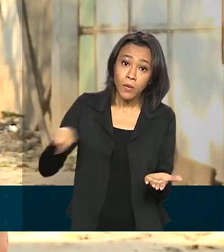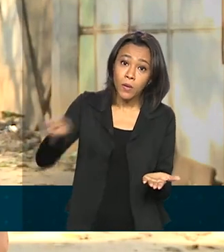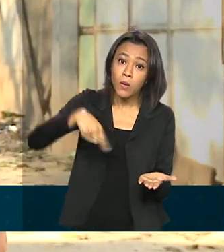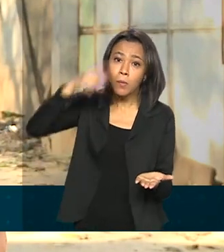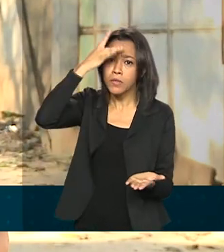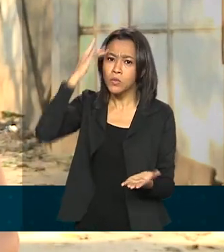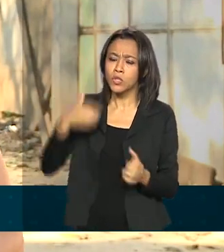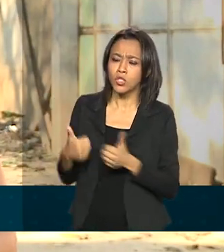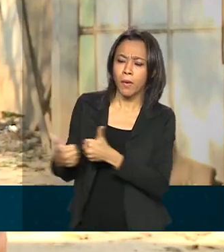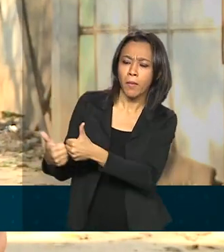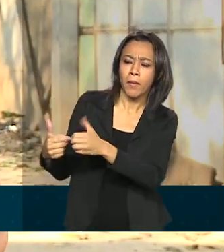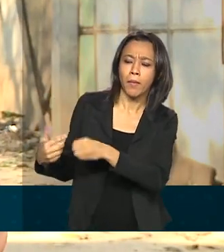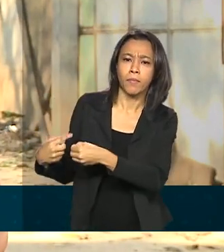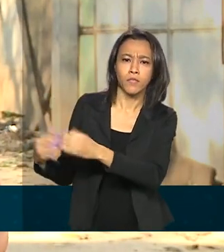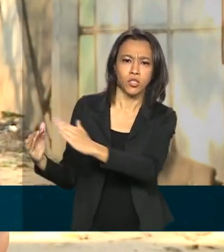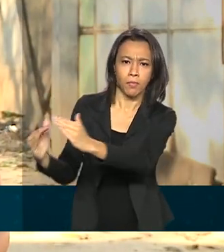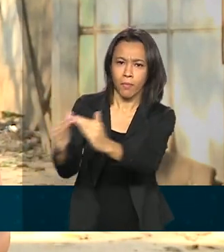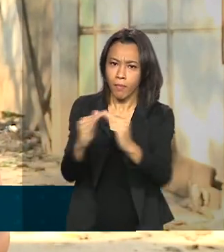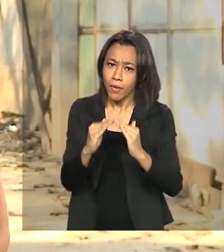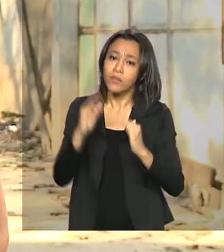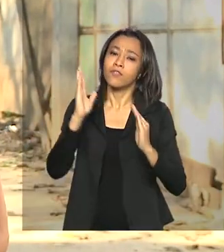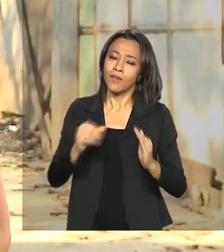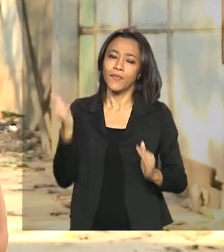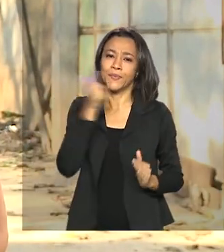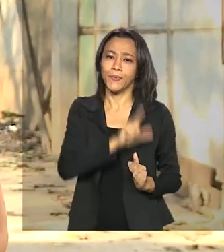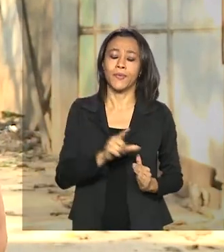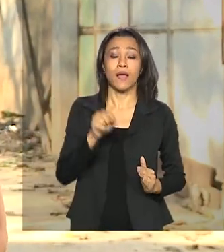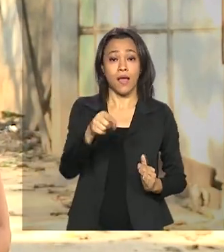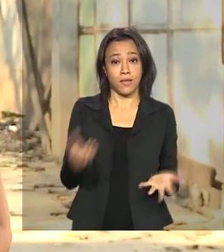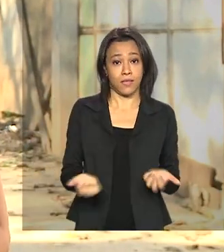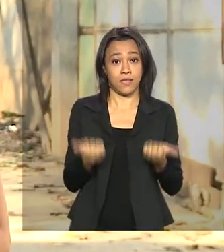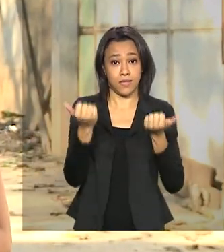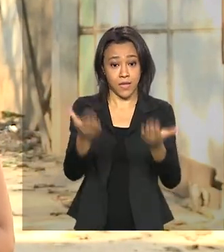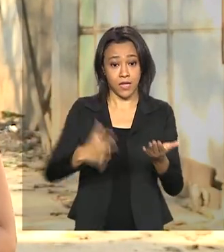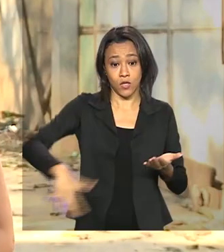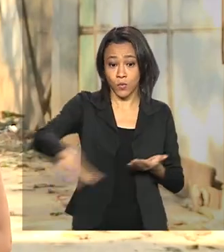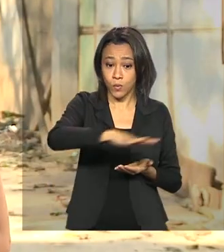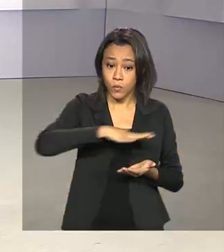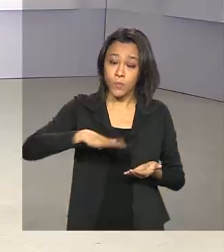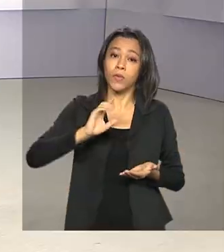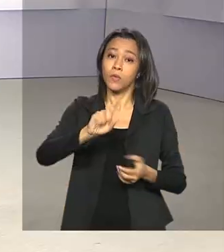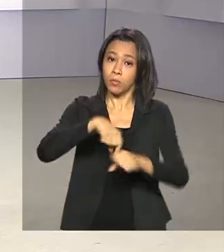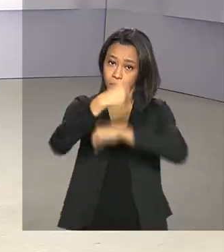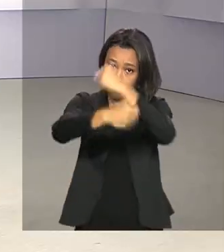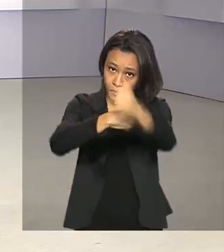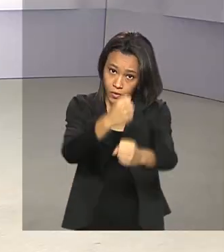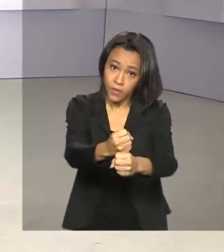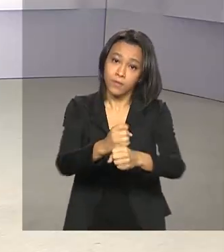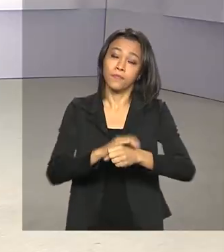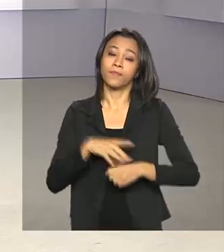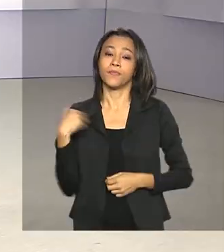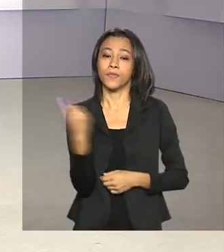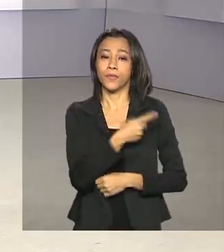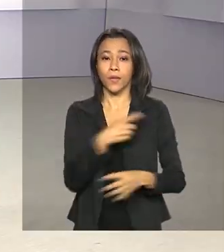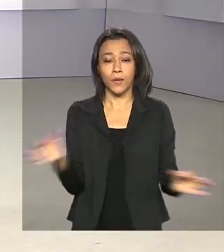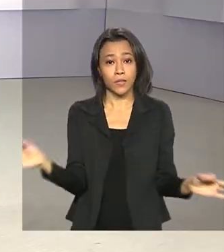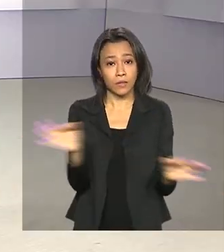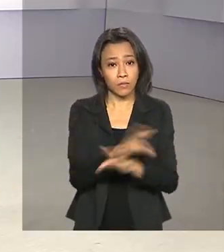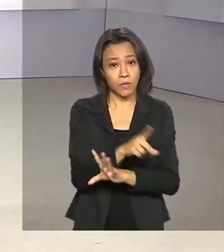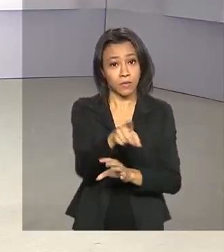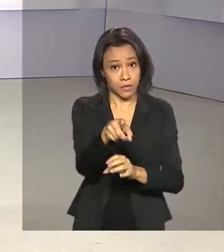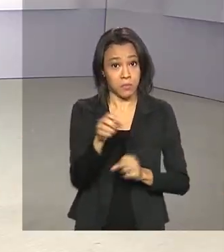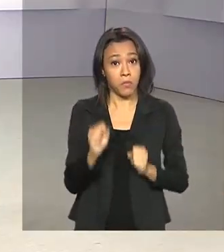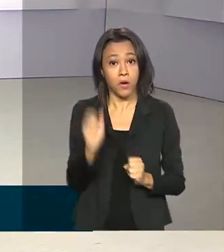beneficiadas. A previsão de entrega dos trabalhos é para o início do ano que vem. A gente fica por aqui, você